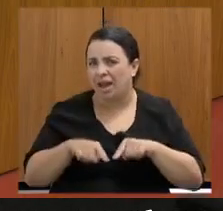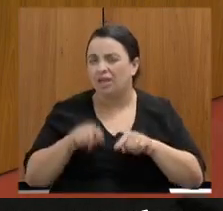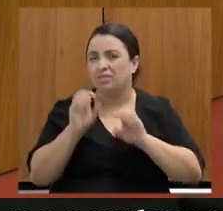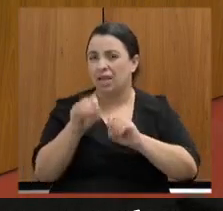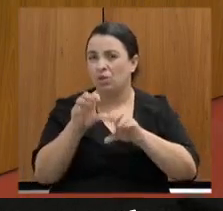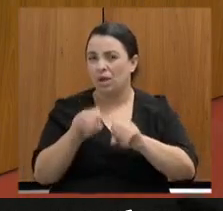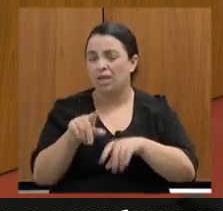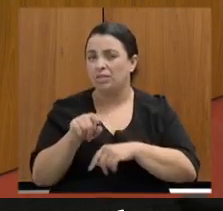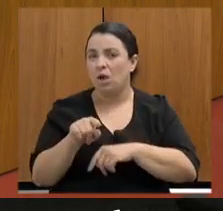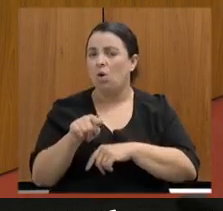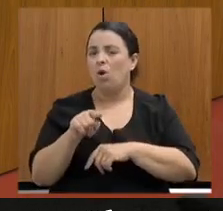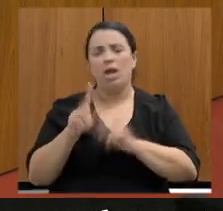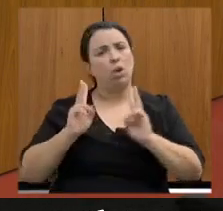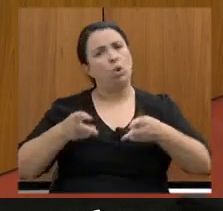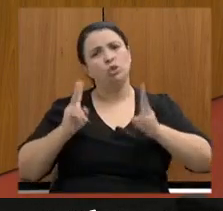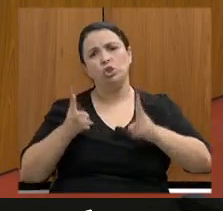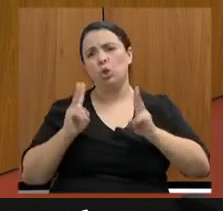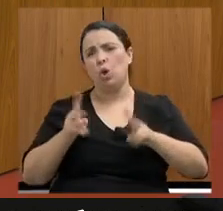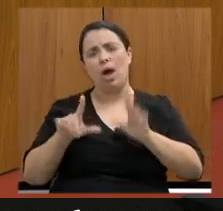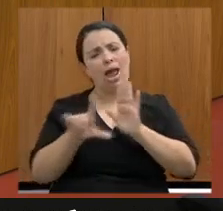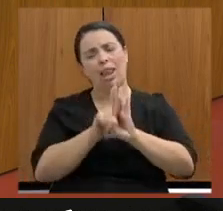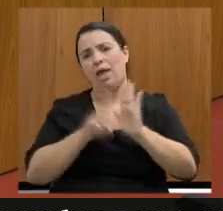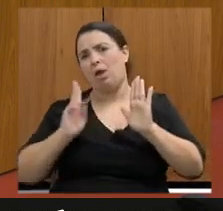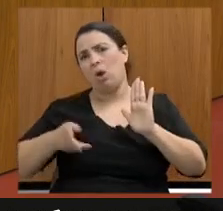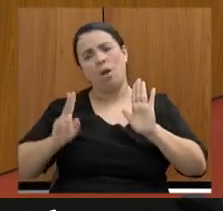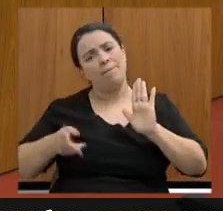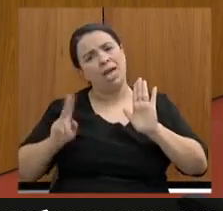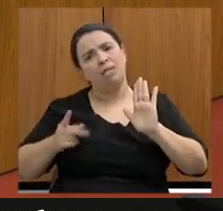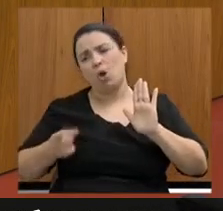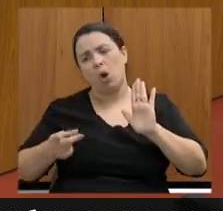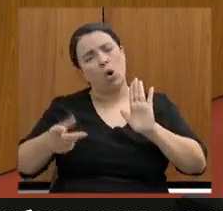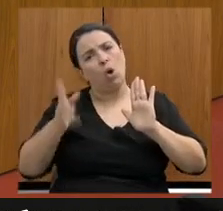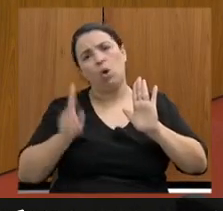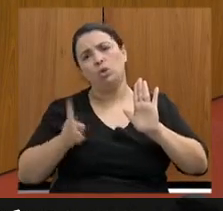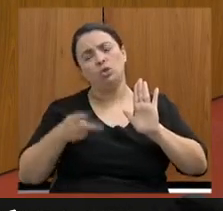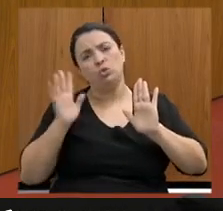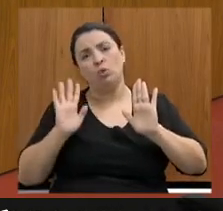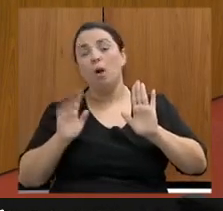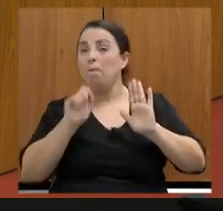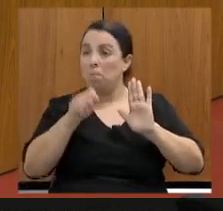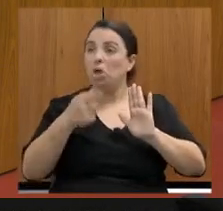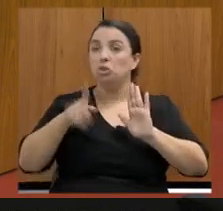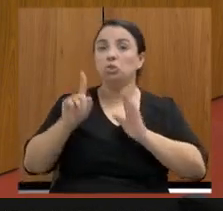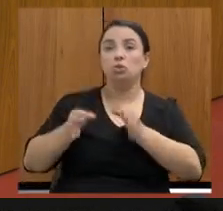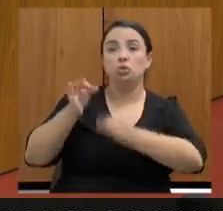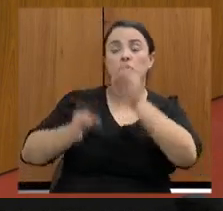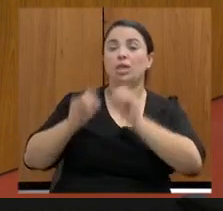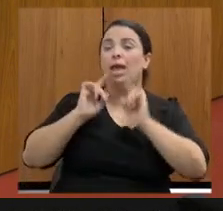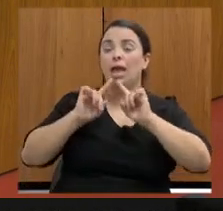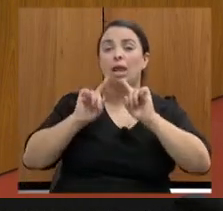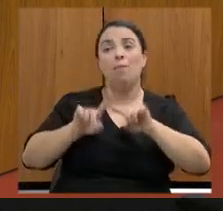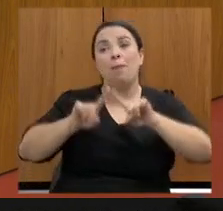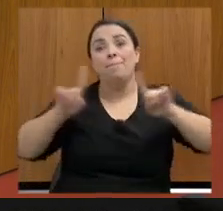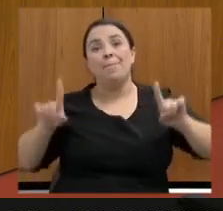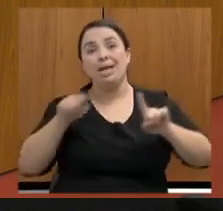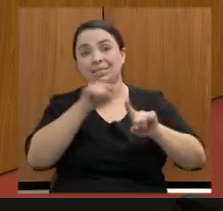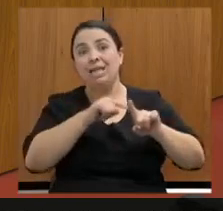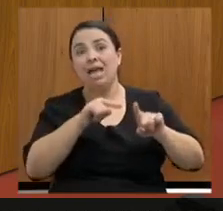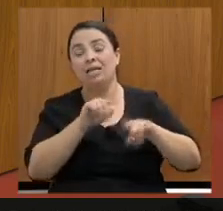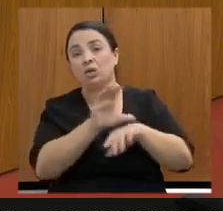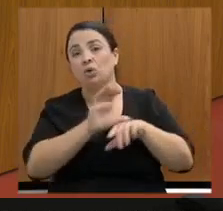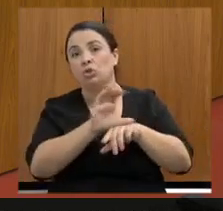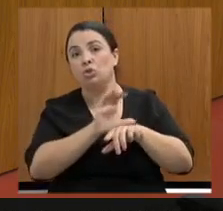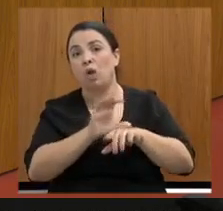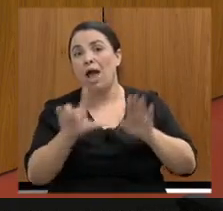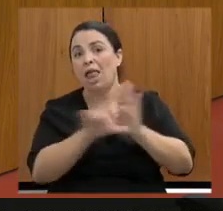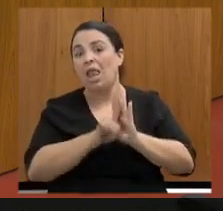Constituição do Estado continua em vigor, todo mundo pode ir ao judiciário questionar o que quiser. Enquanto não tem decisão, continua valendo. Então, vamos só